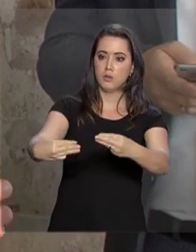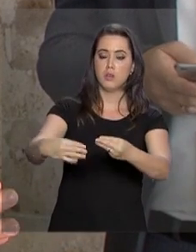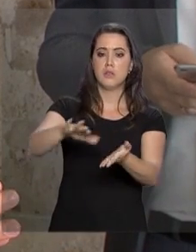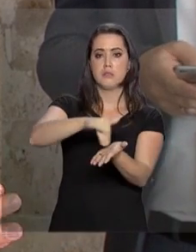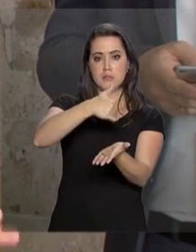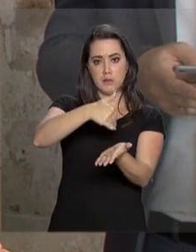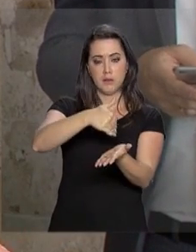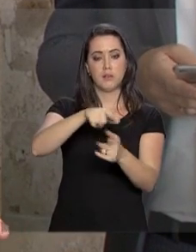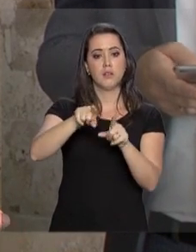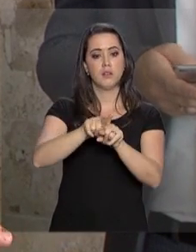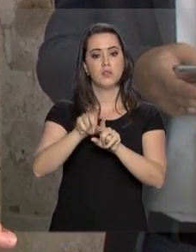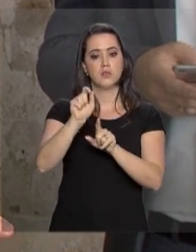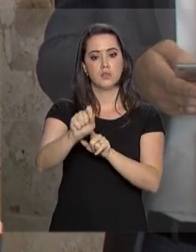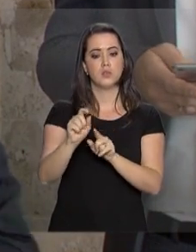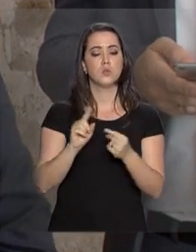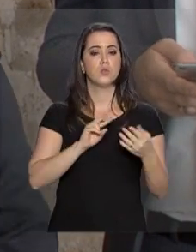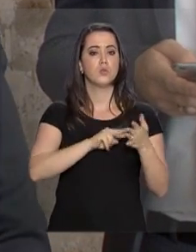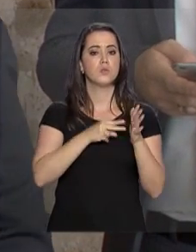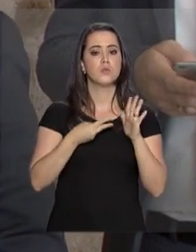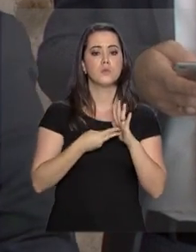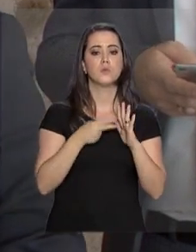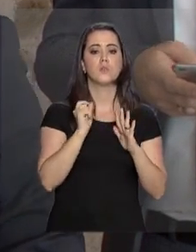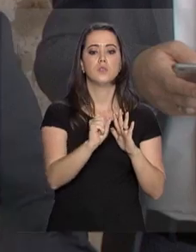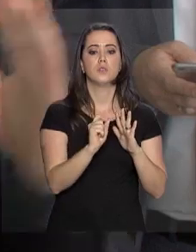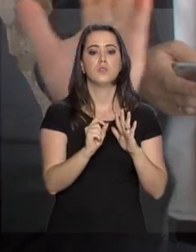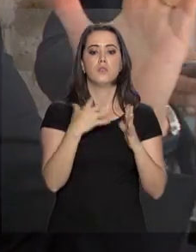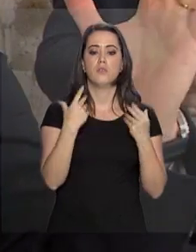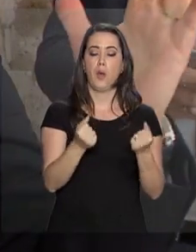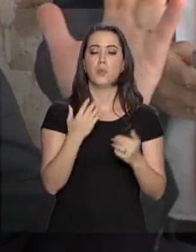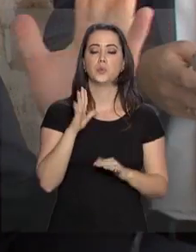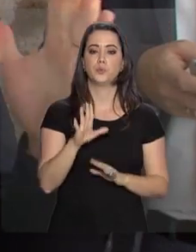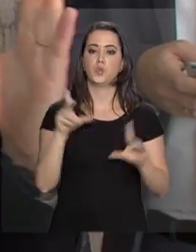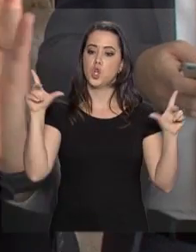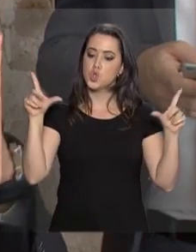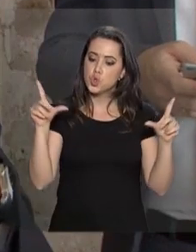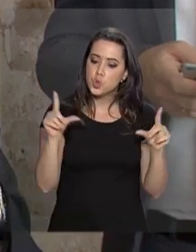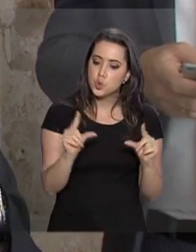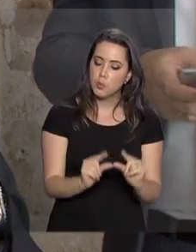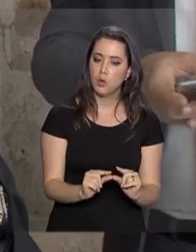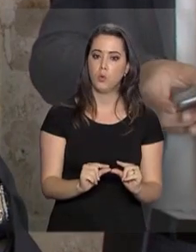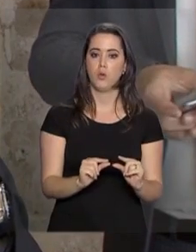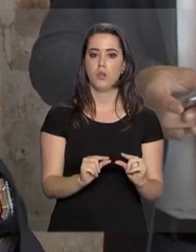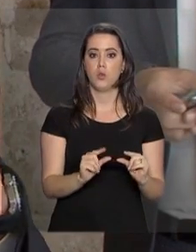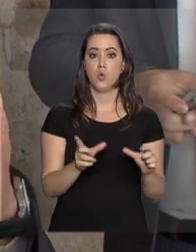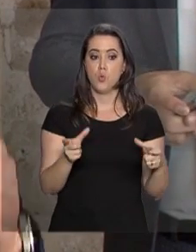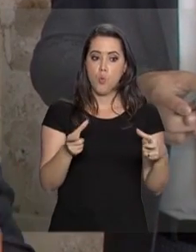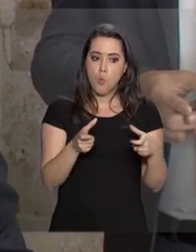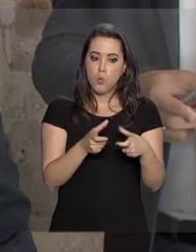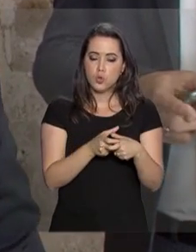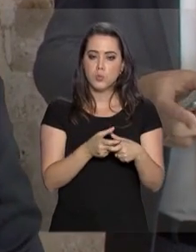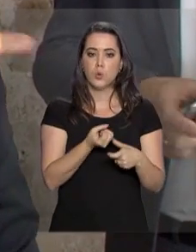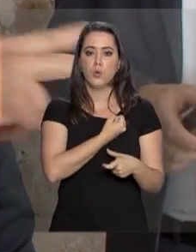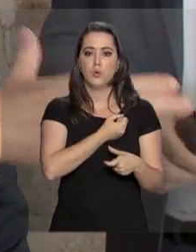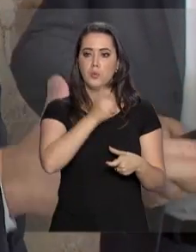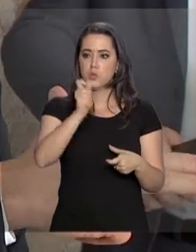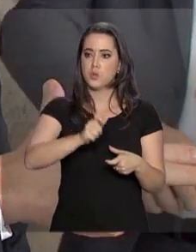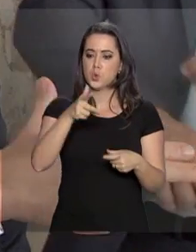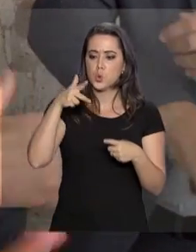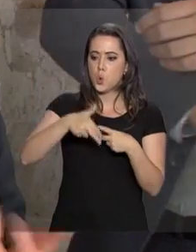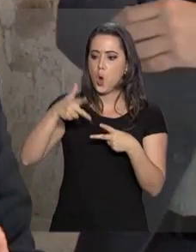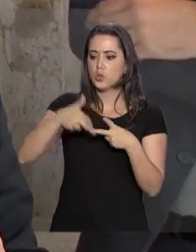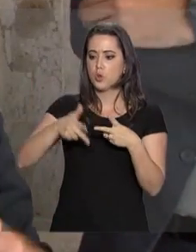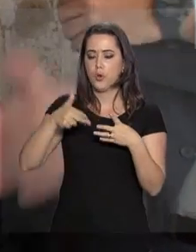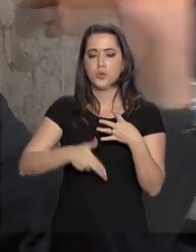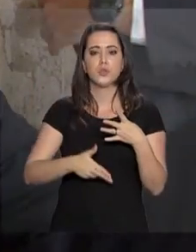secretários executivos no sentido de, vamos lá, reduzir a estrutura administrativa, corte de